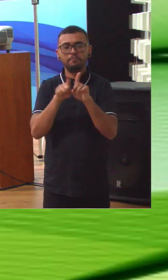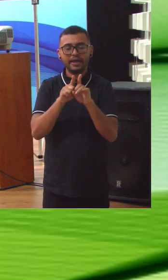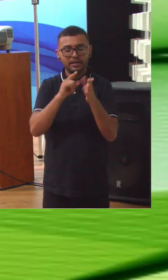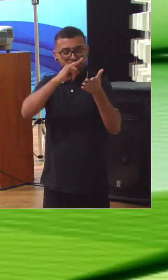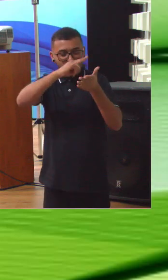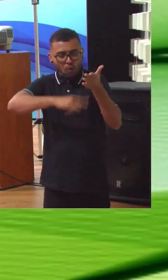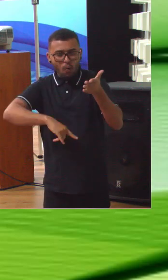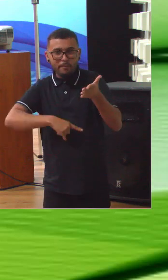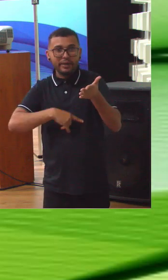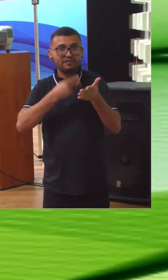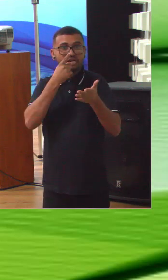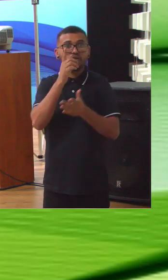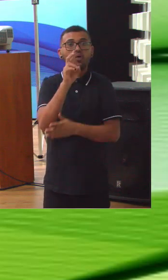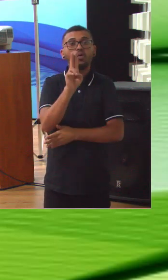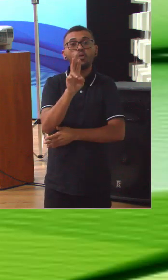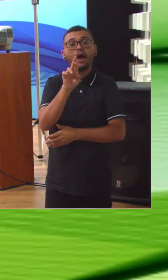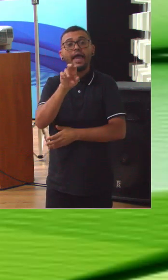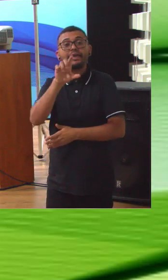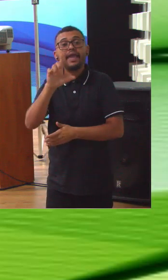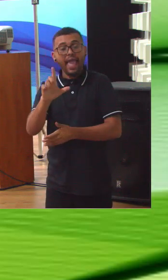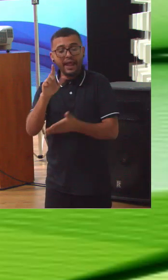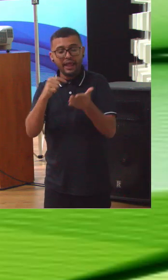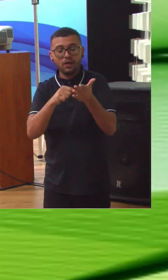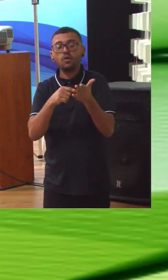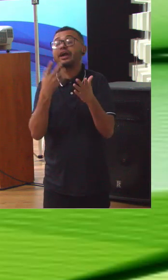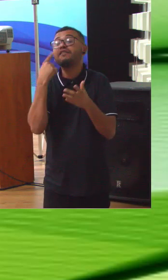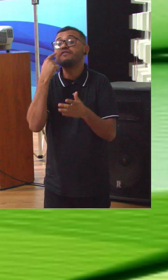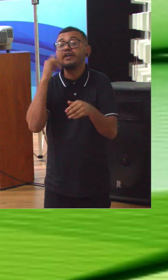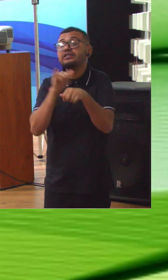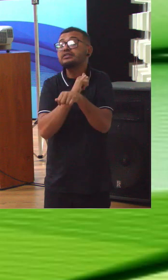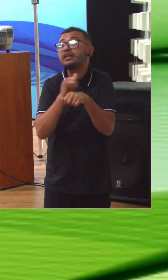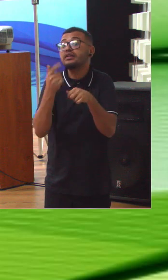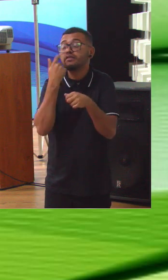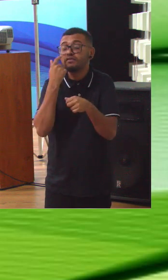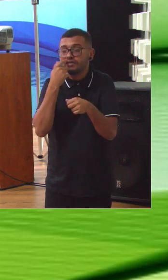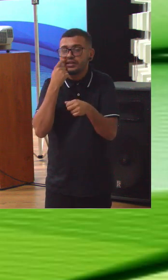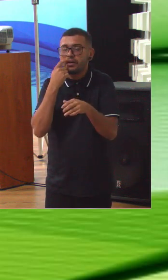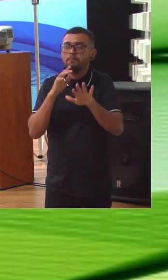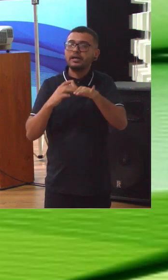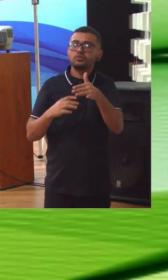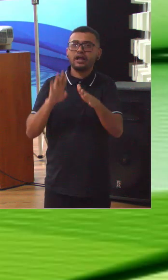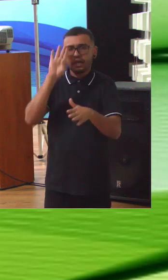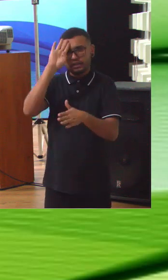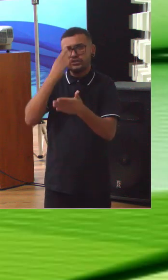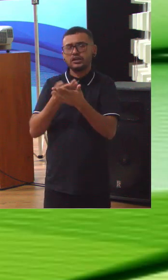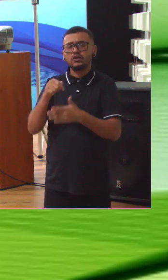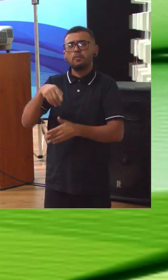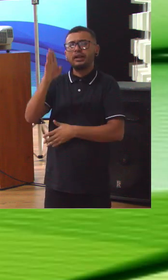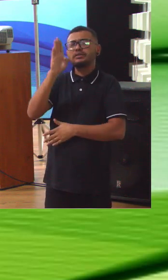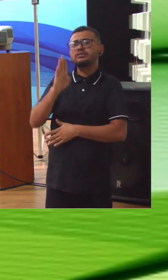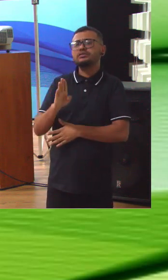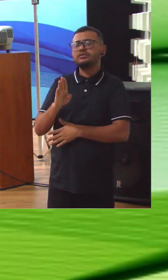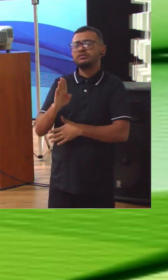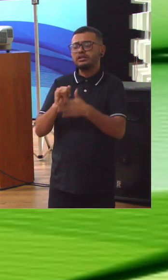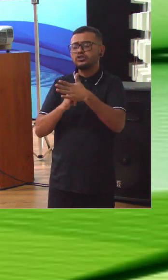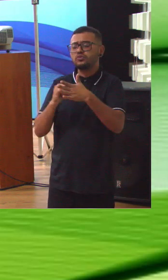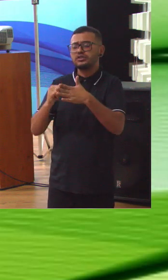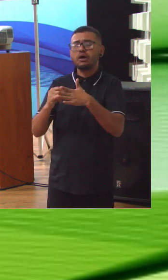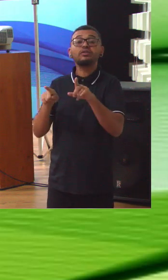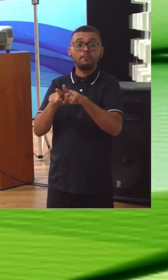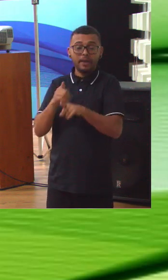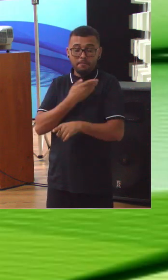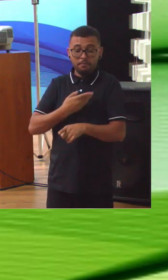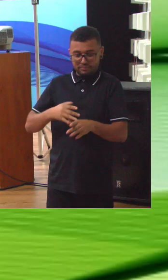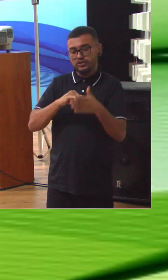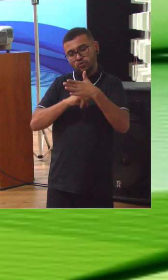é a URL do seu plano estratégico. Então nós acreditamos que o Brasil hoje, as organizações públicas federais,